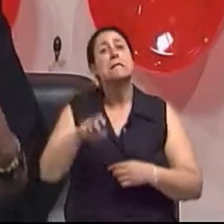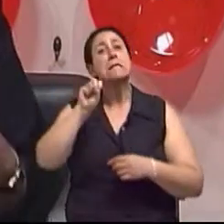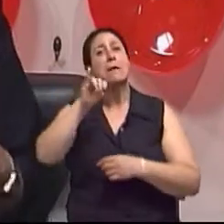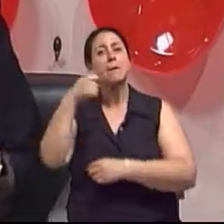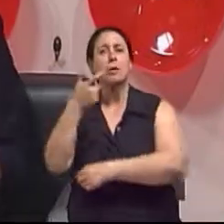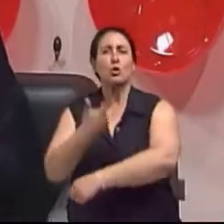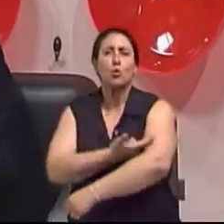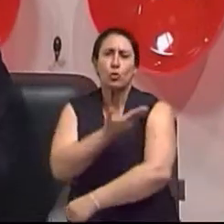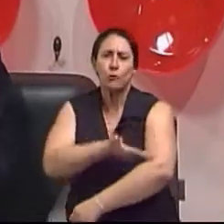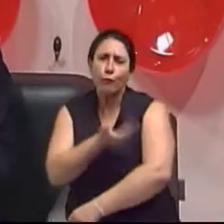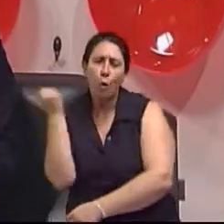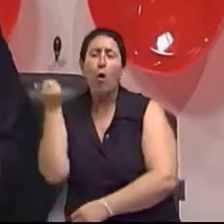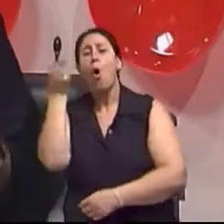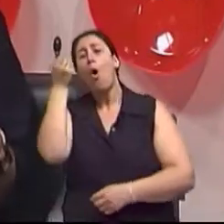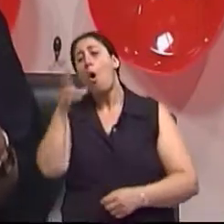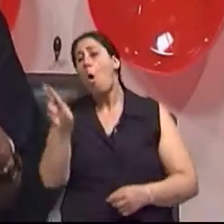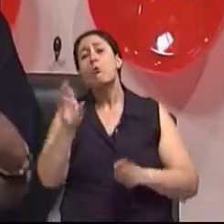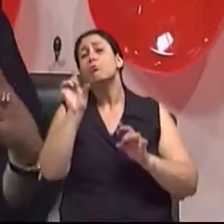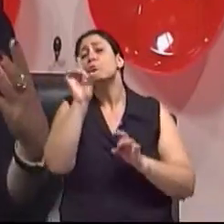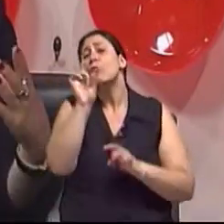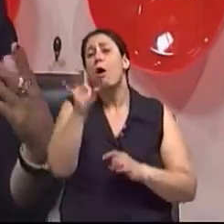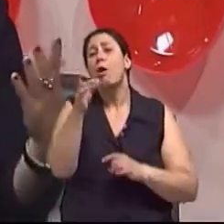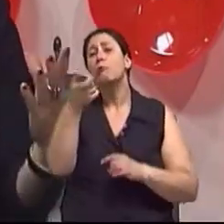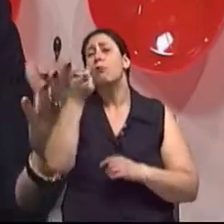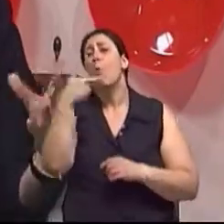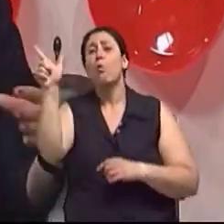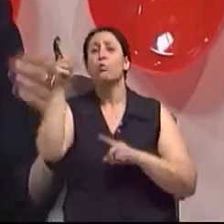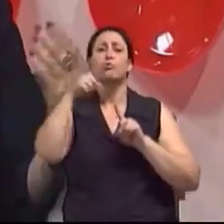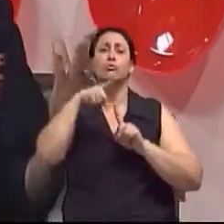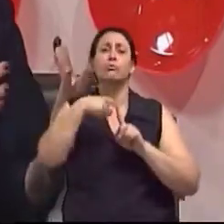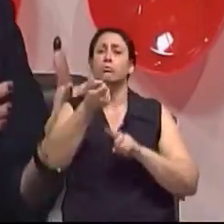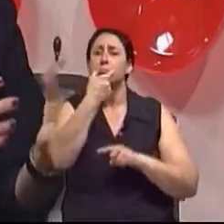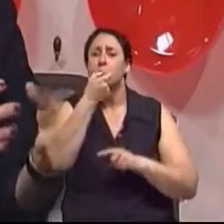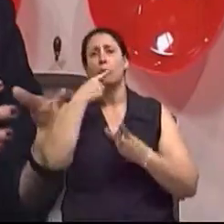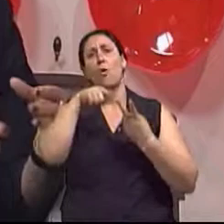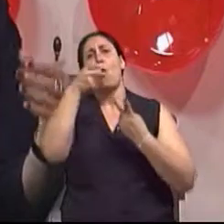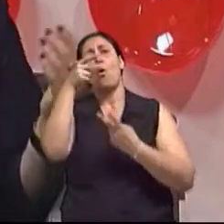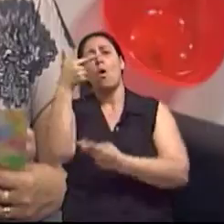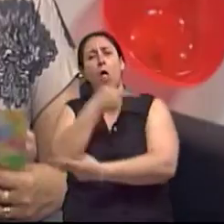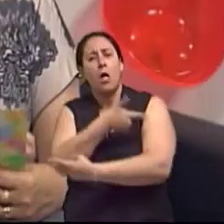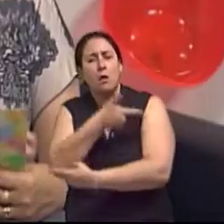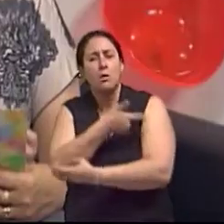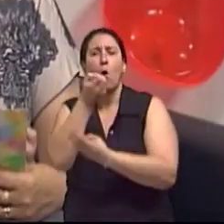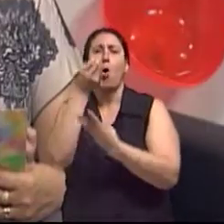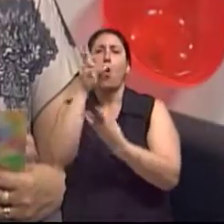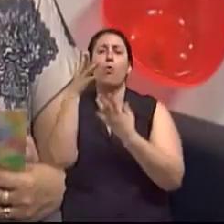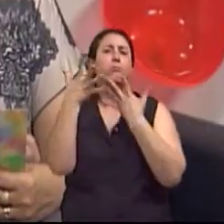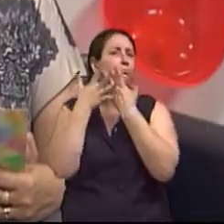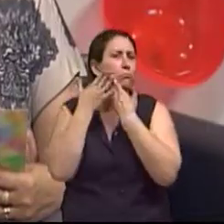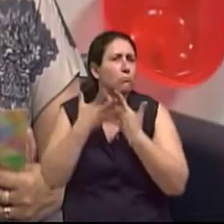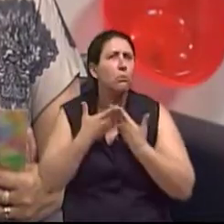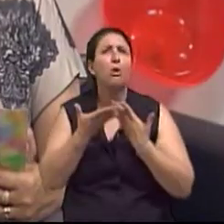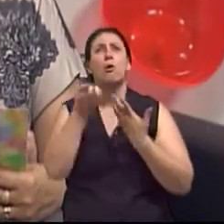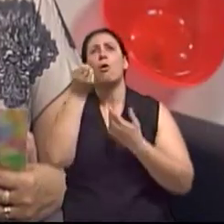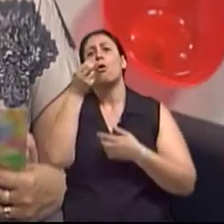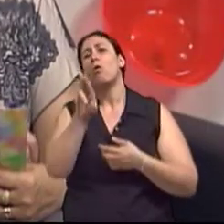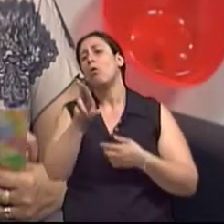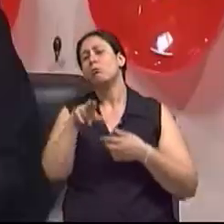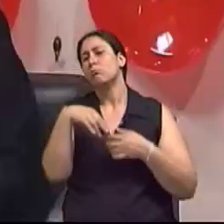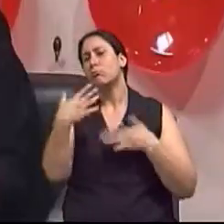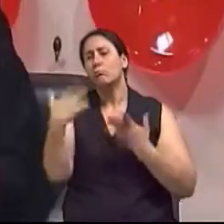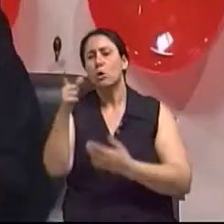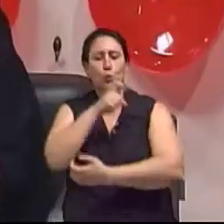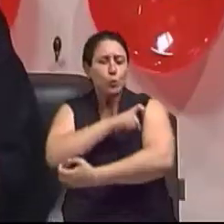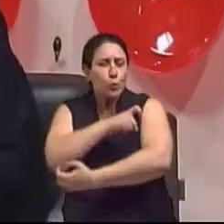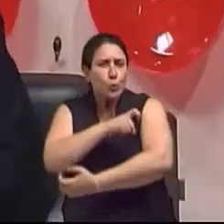ou se pode se atuar, então, com um outro tipo de procedimento, ou um laser, ou um peeling, ou um nitrogênio líquido.